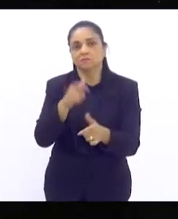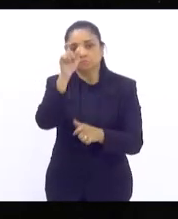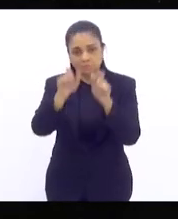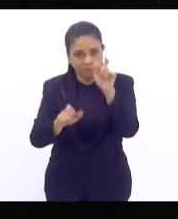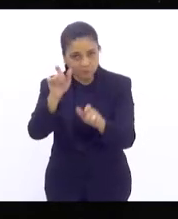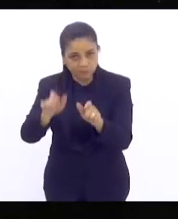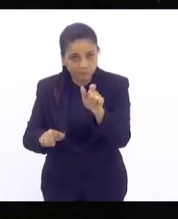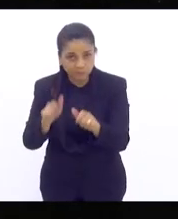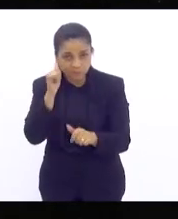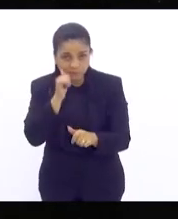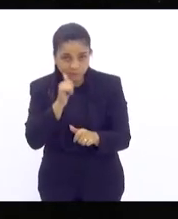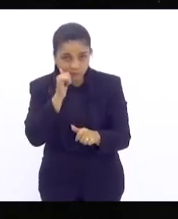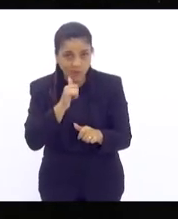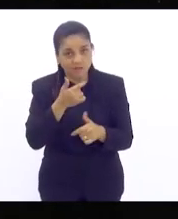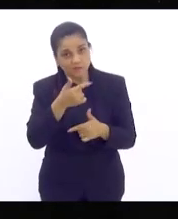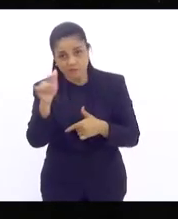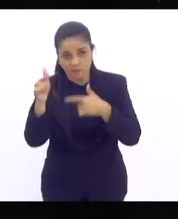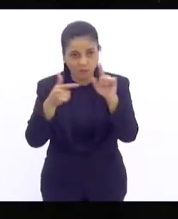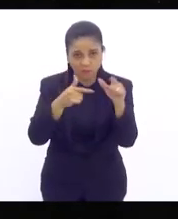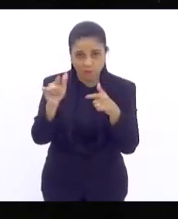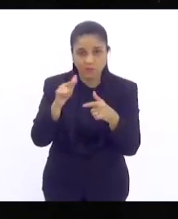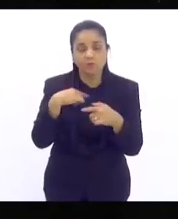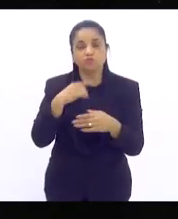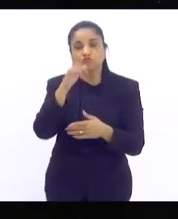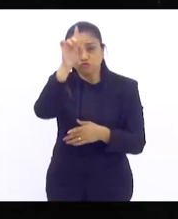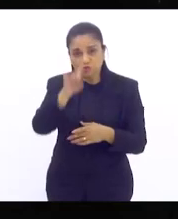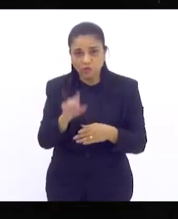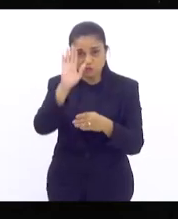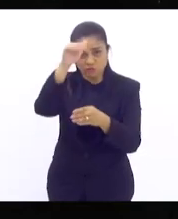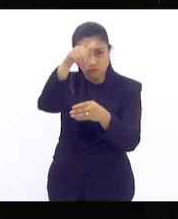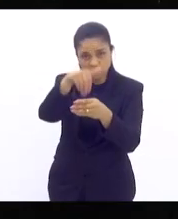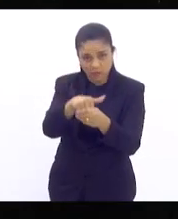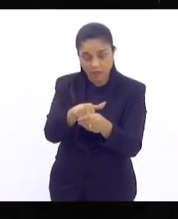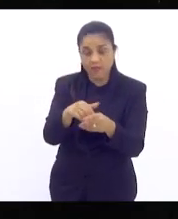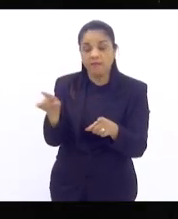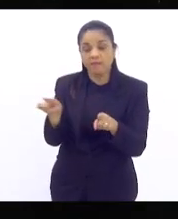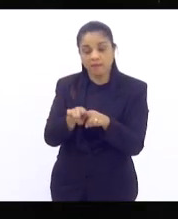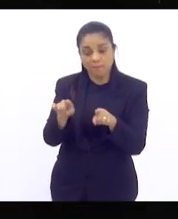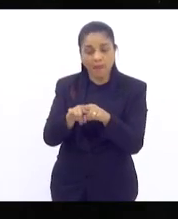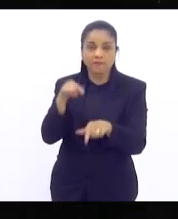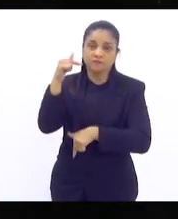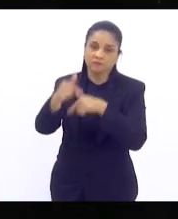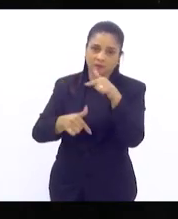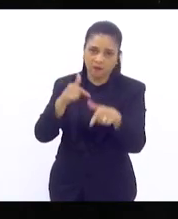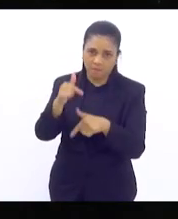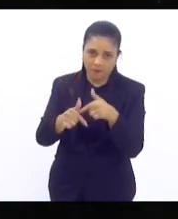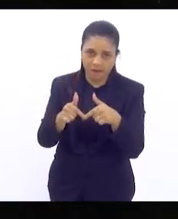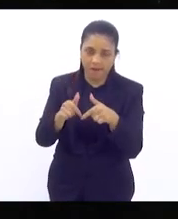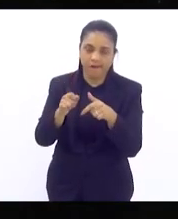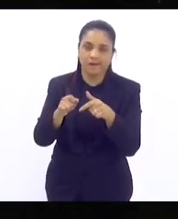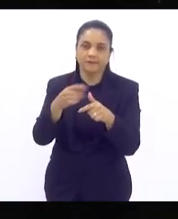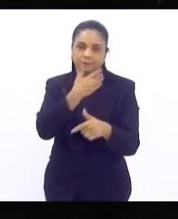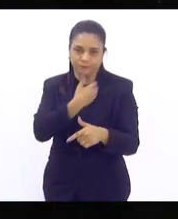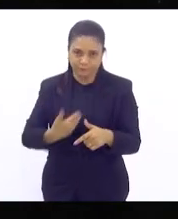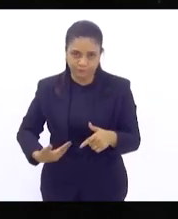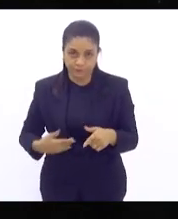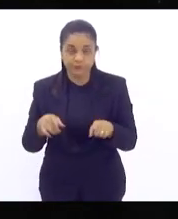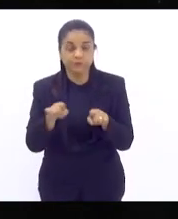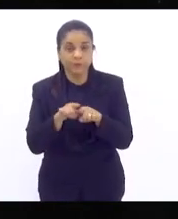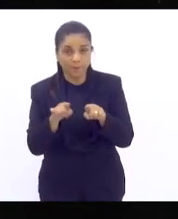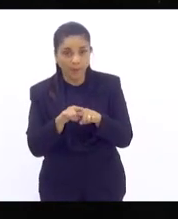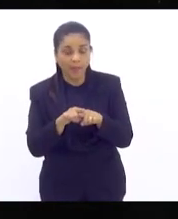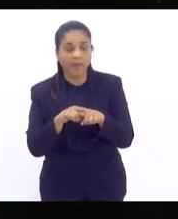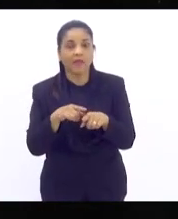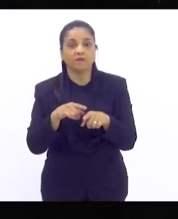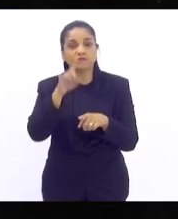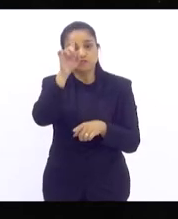dele. Garantir o direito de votar e de ser votada. E a constante busca da igualdade de direitos que a gente tanto